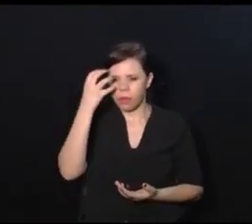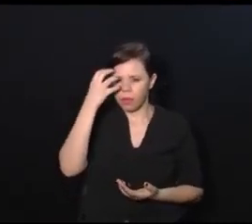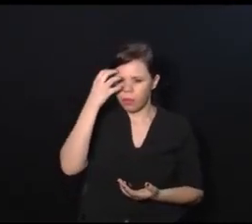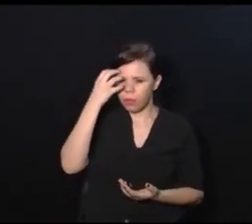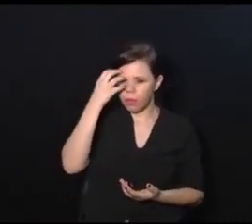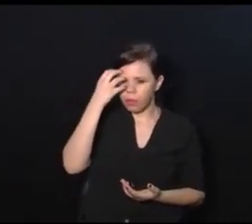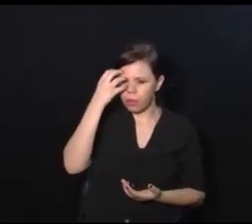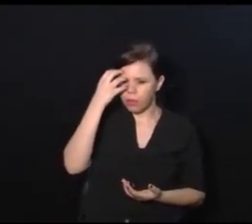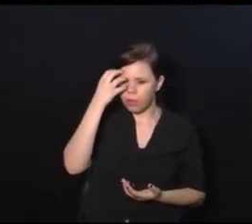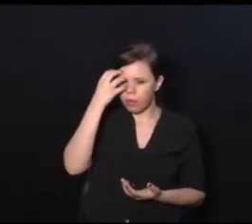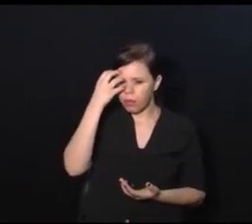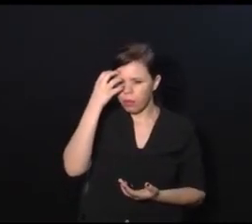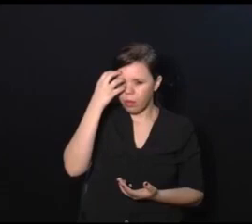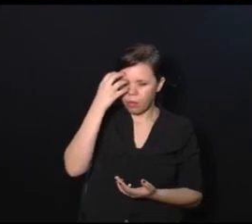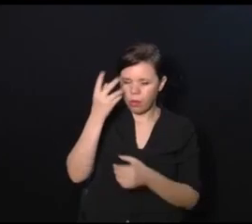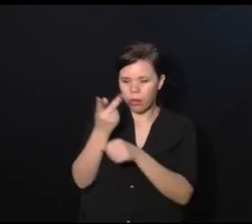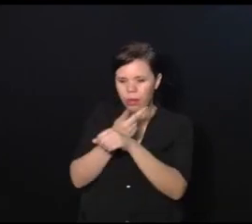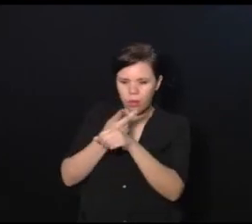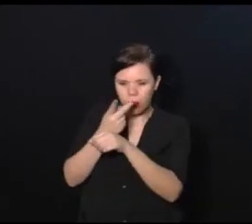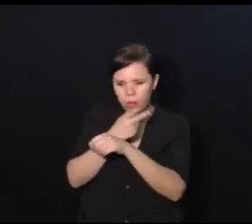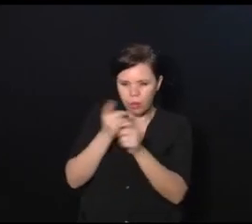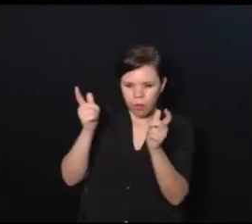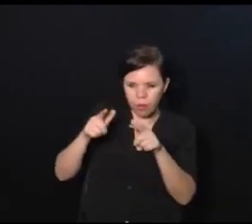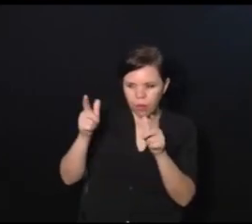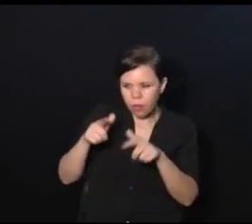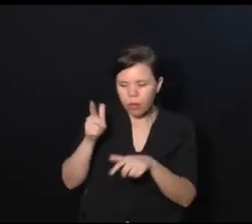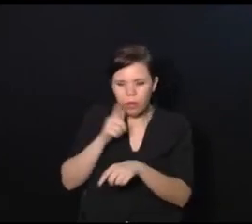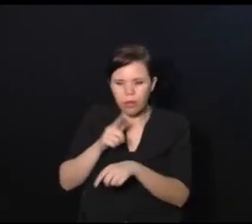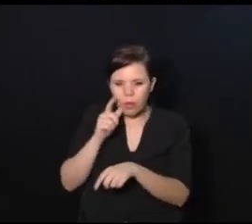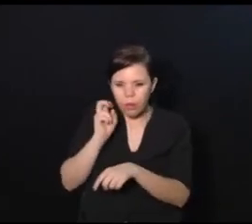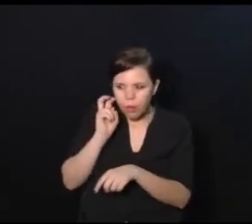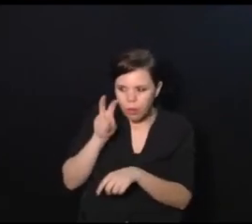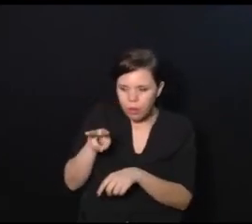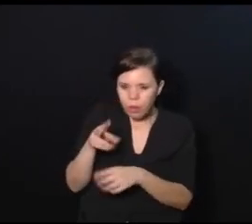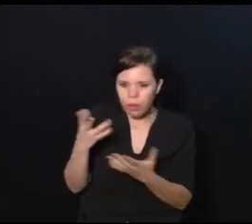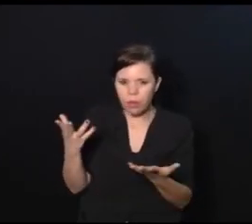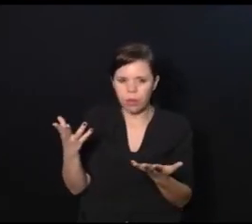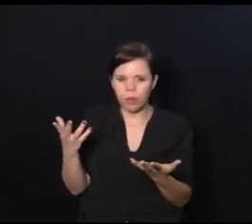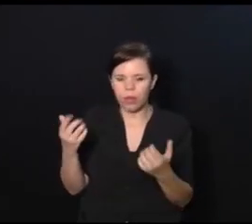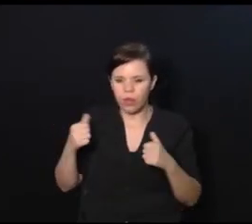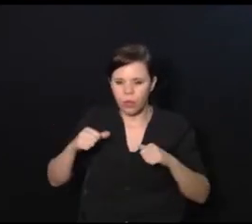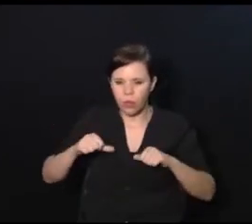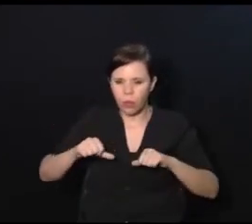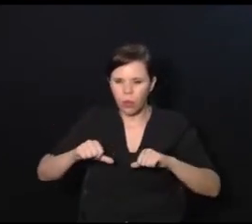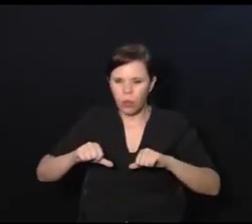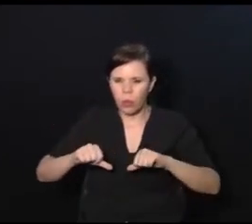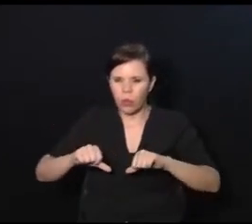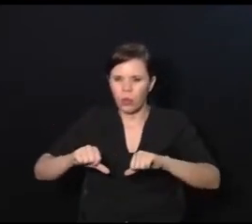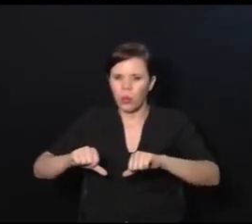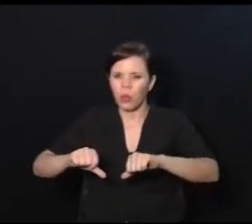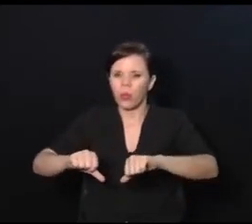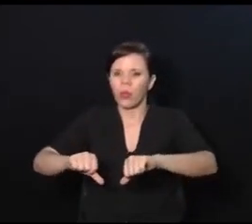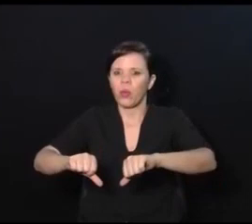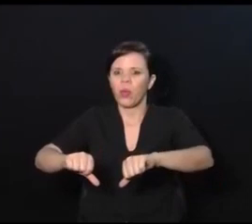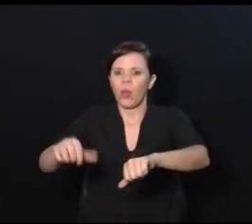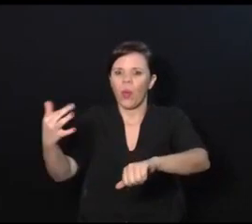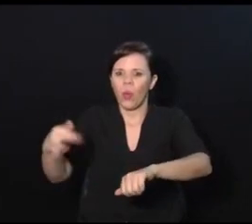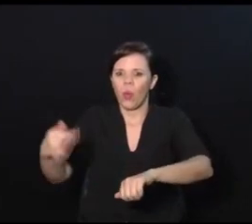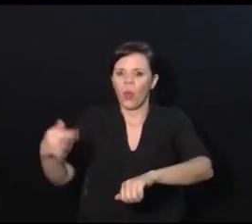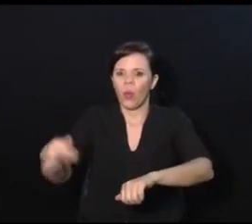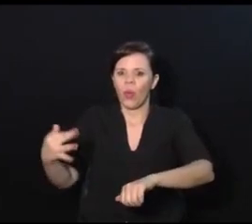para poder procurar aonde que ela conseguia ver a luzinha. E aí, o glaucoma dela foi piorando, foi piorando, foi doendo,